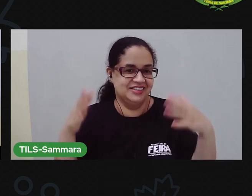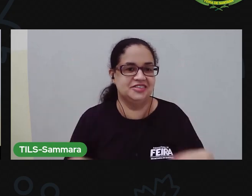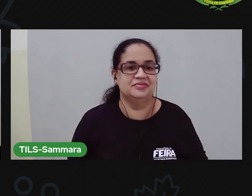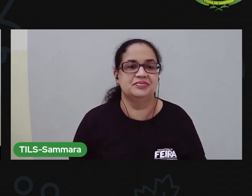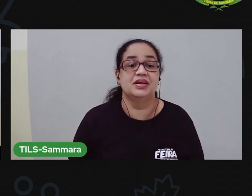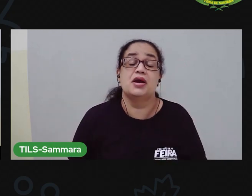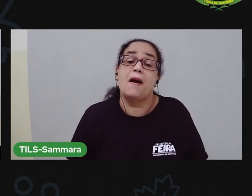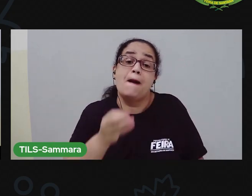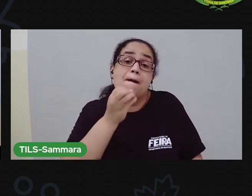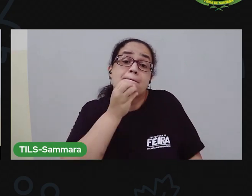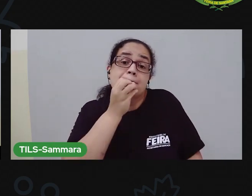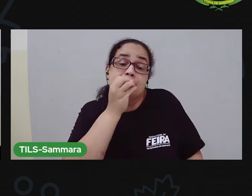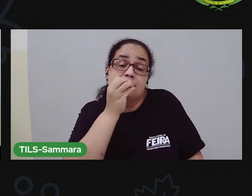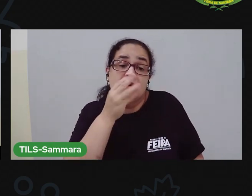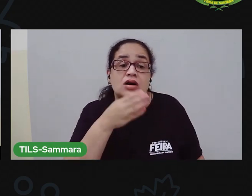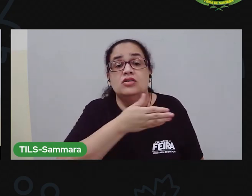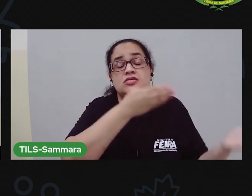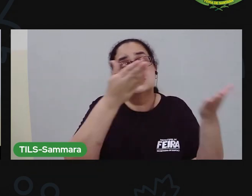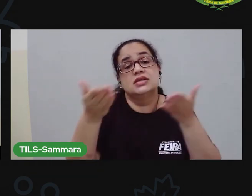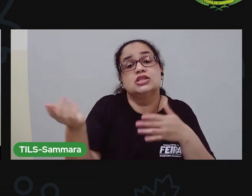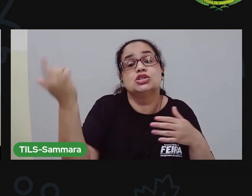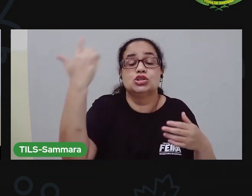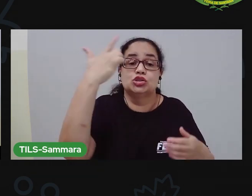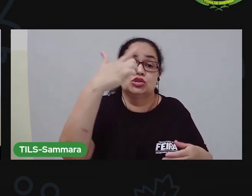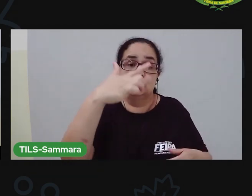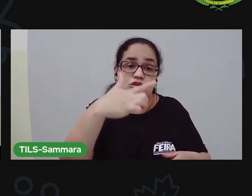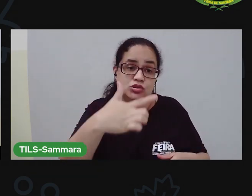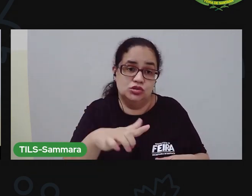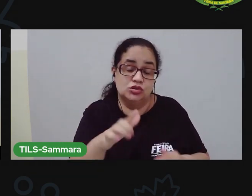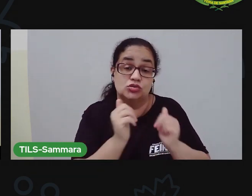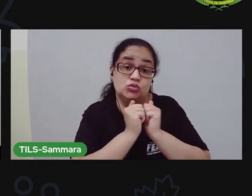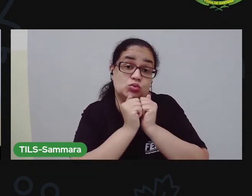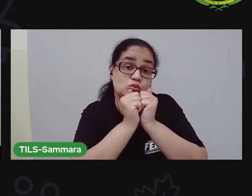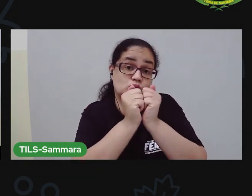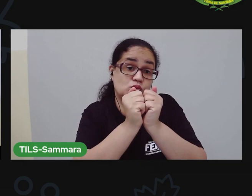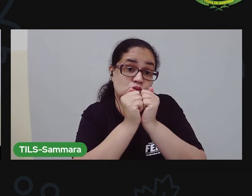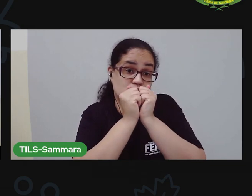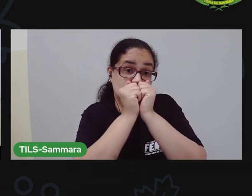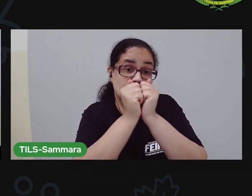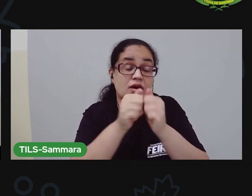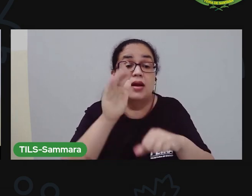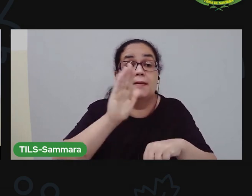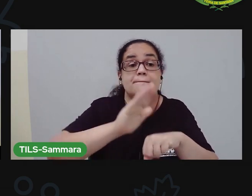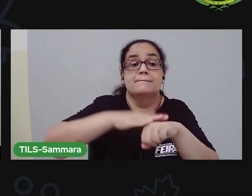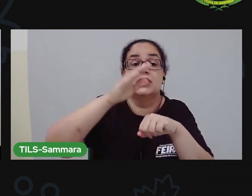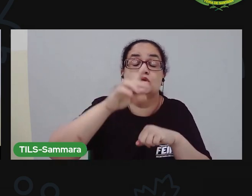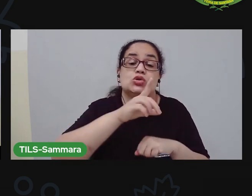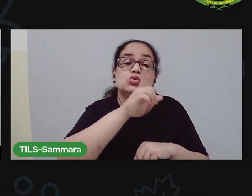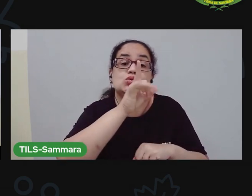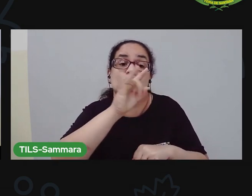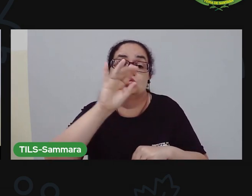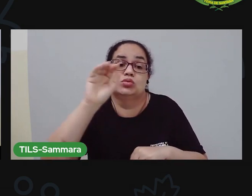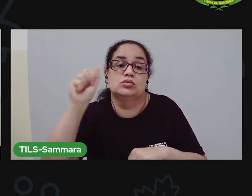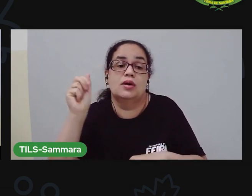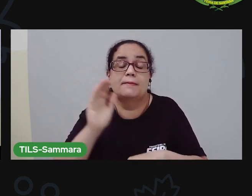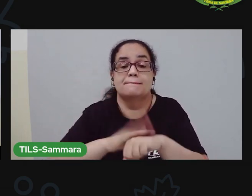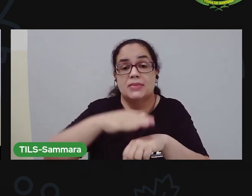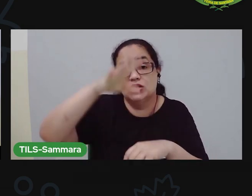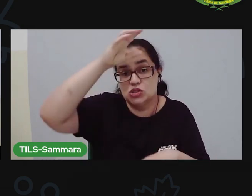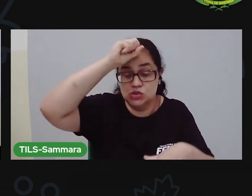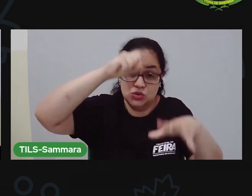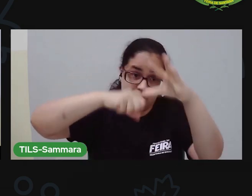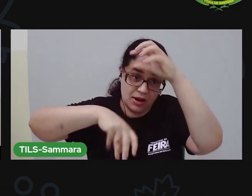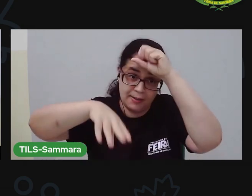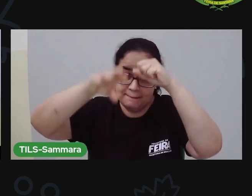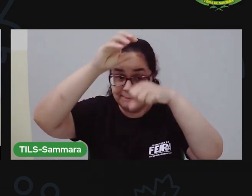Que bom ver vocês aqui de novo, me acompanhando em mais um dia, com mais aprendizagens que a gente